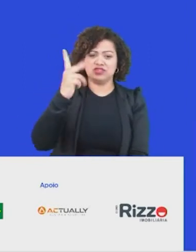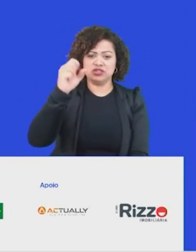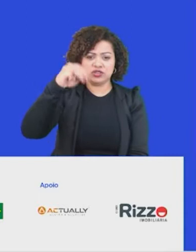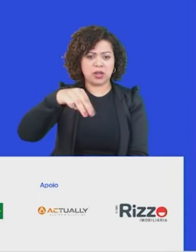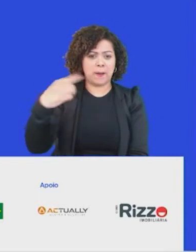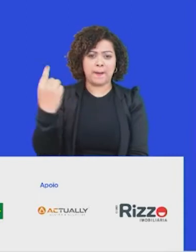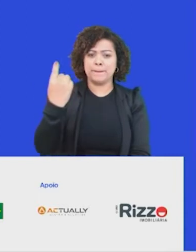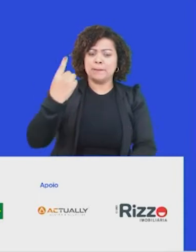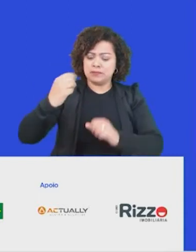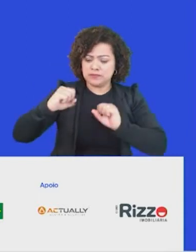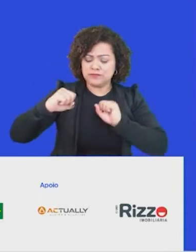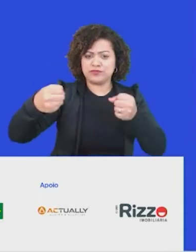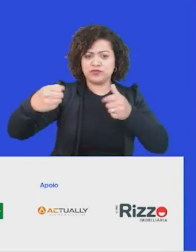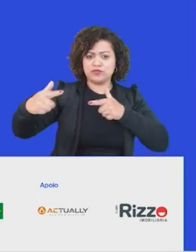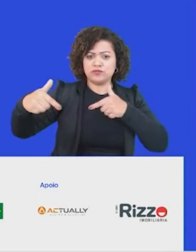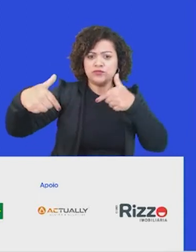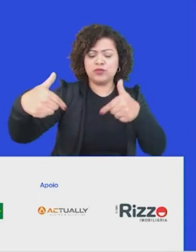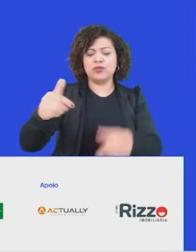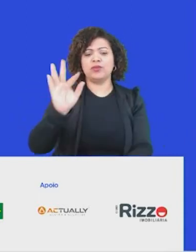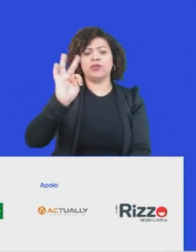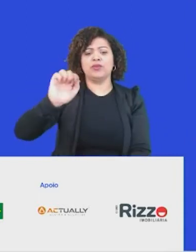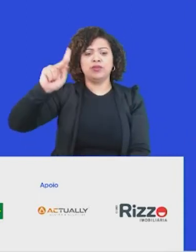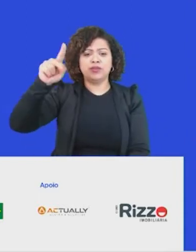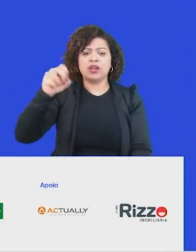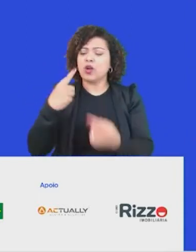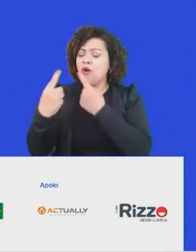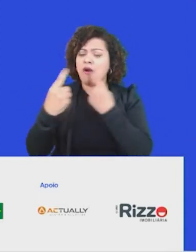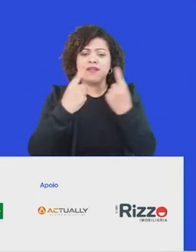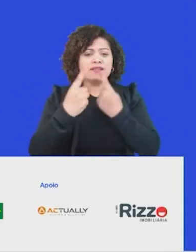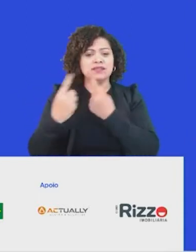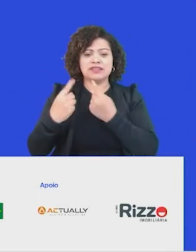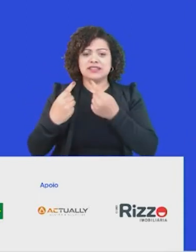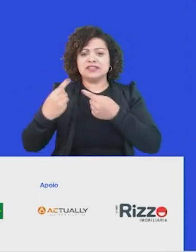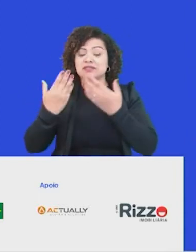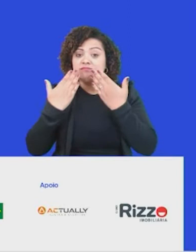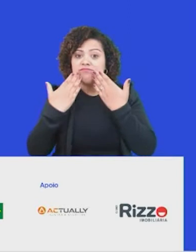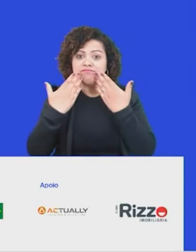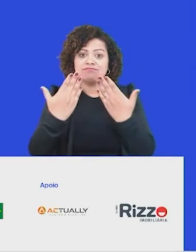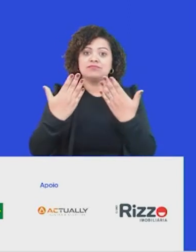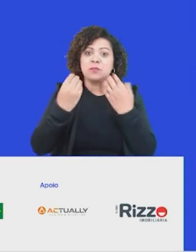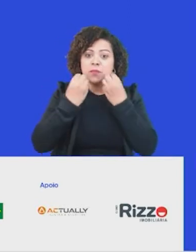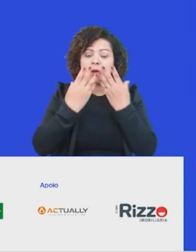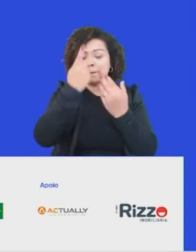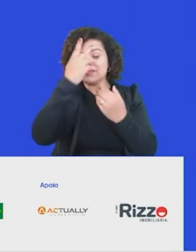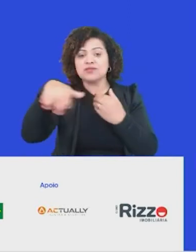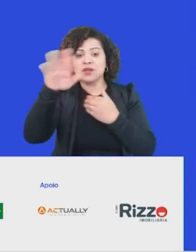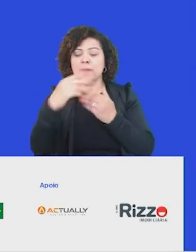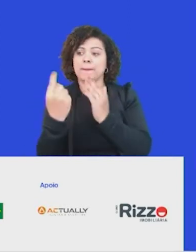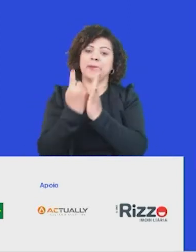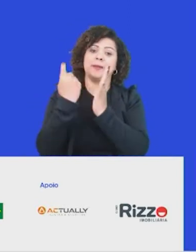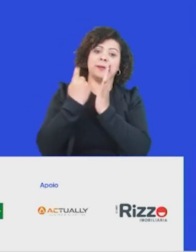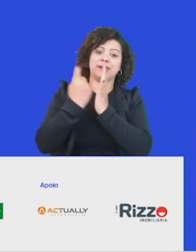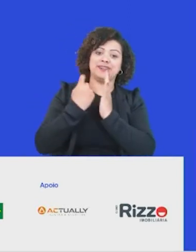esse fórum, esse talks, esse momento que provavelmente traga muitas mais perguntas do que respostas.